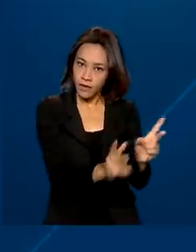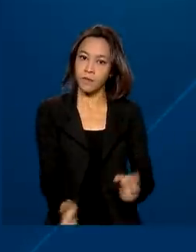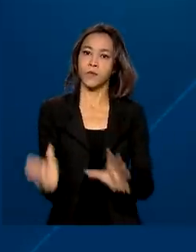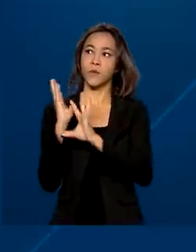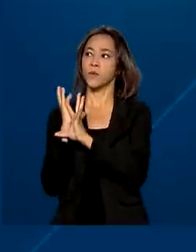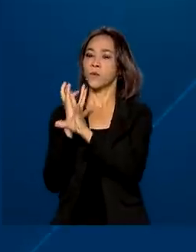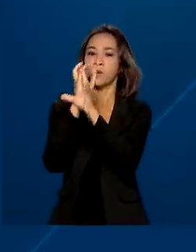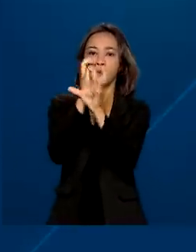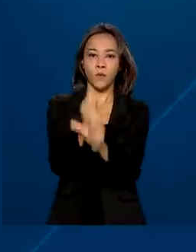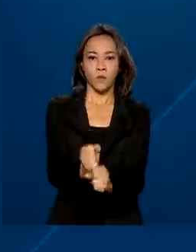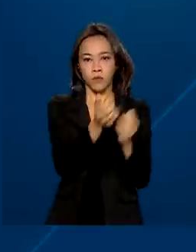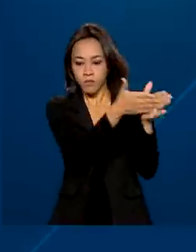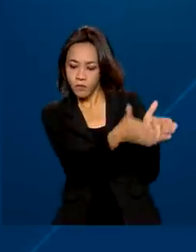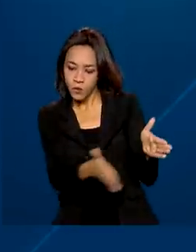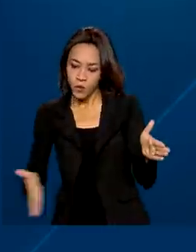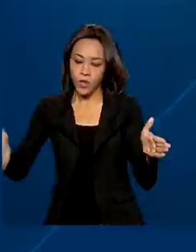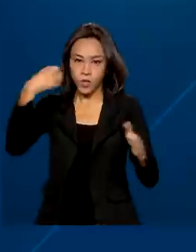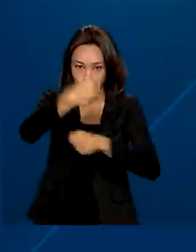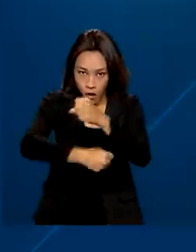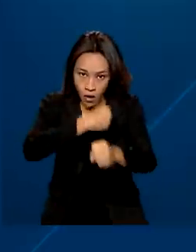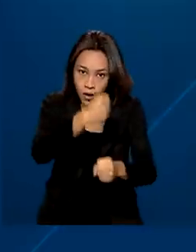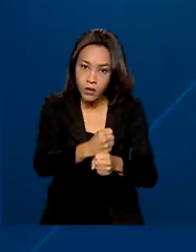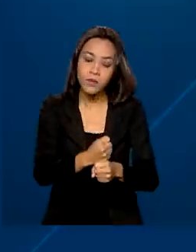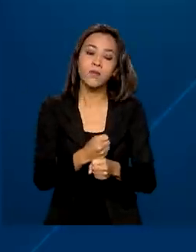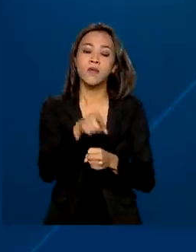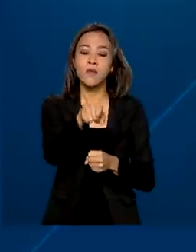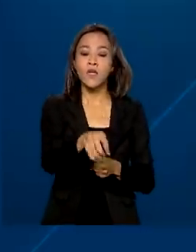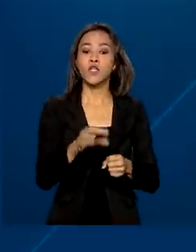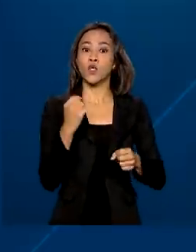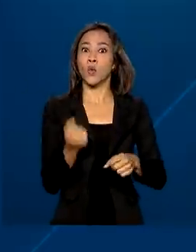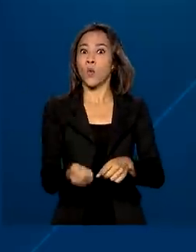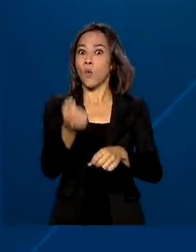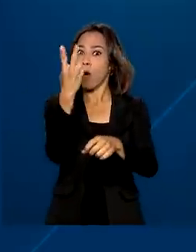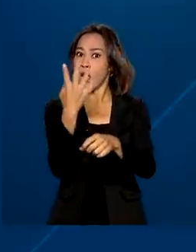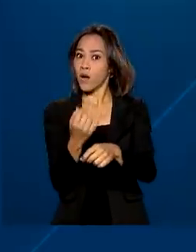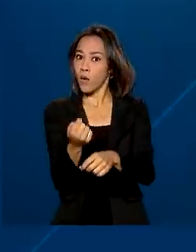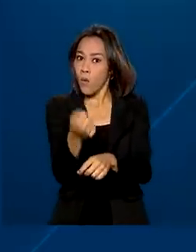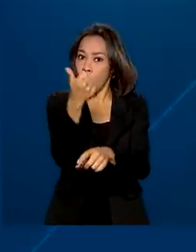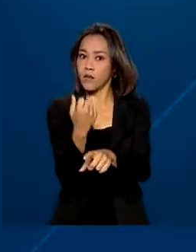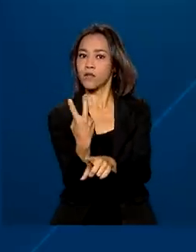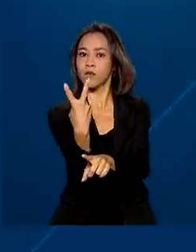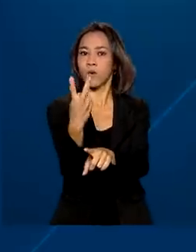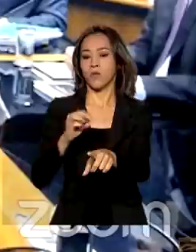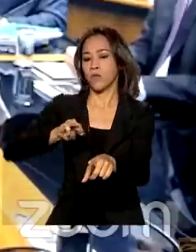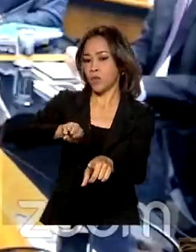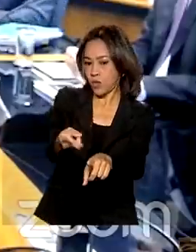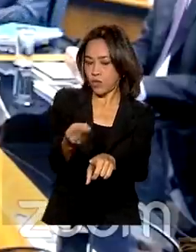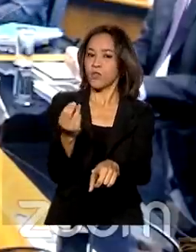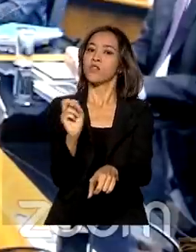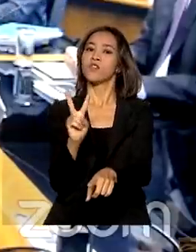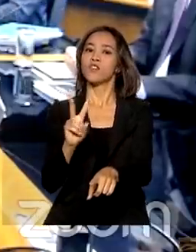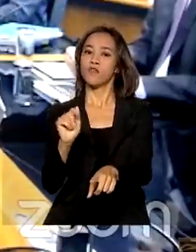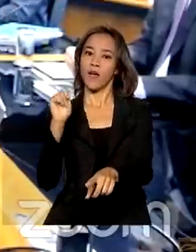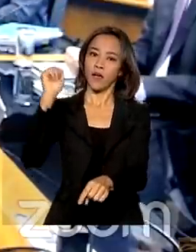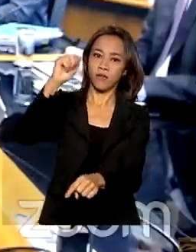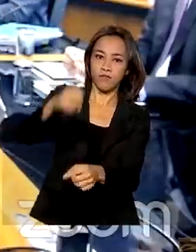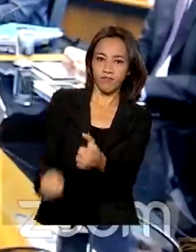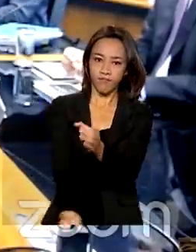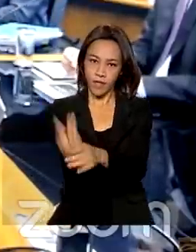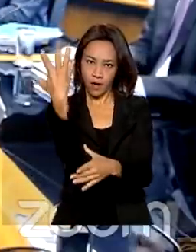acumulado do ano, o país se aproxima de 2 milhões de vagas de emprego criadas. Nós temos a